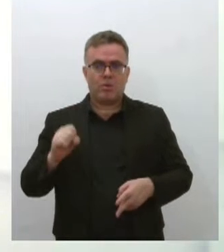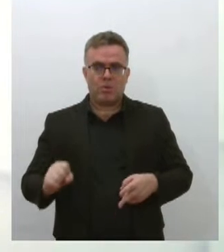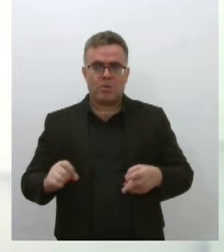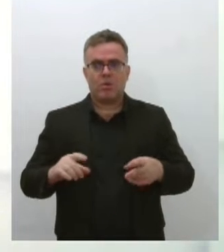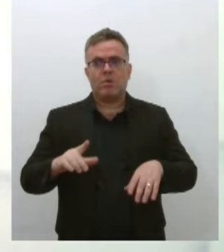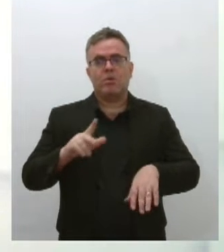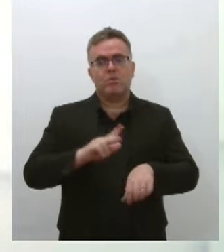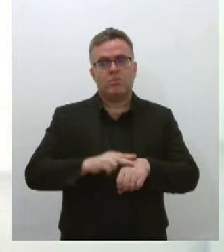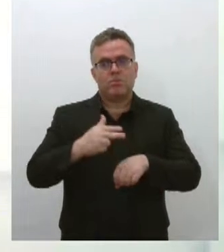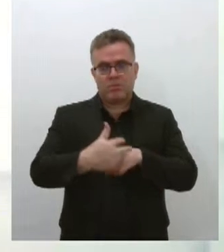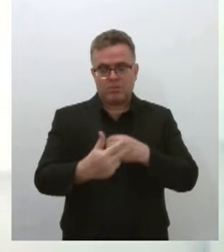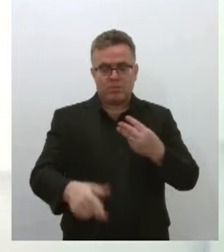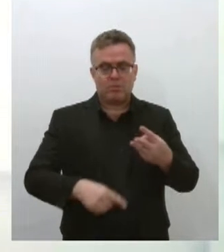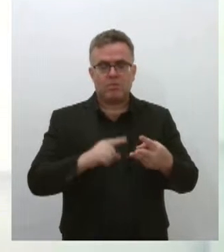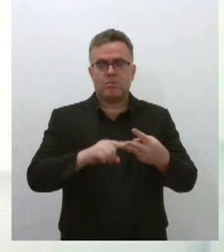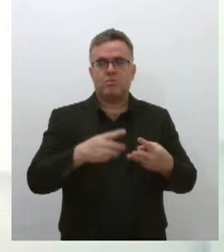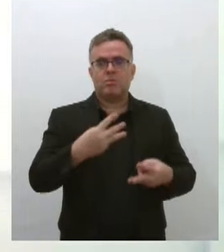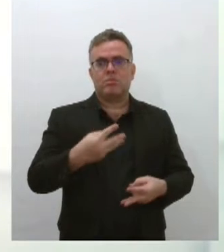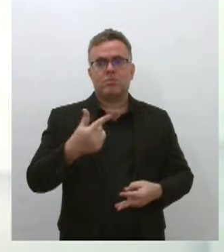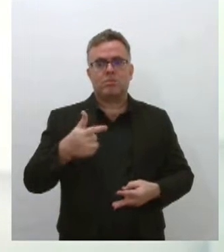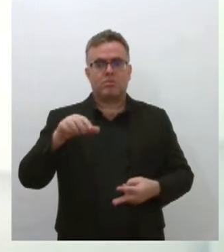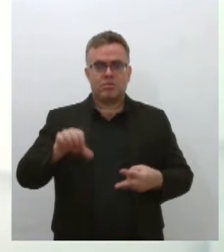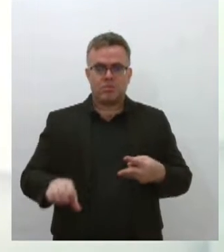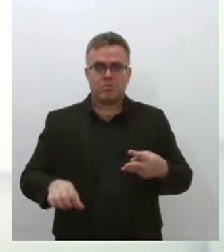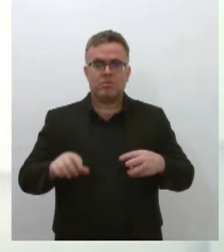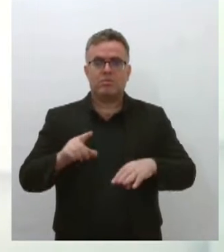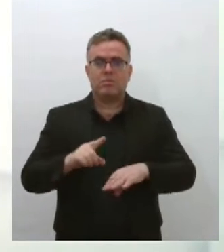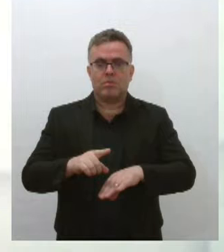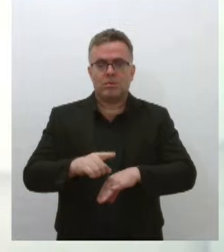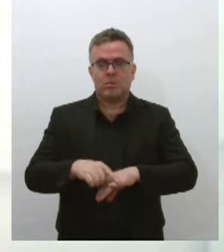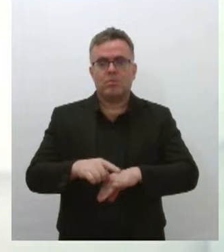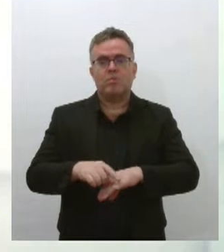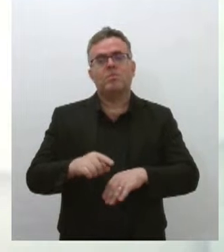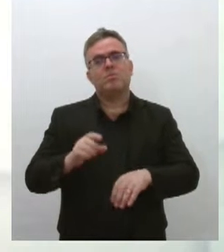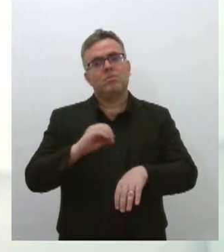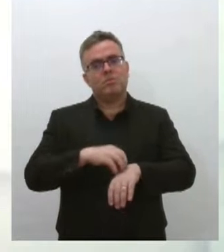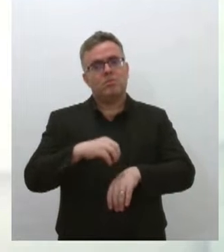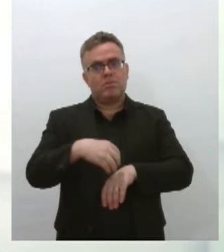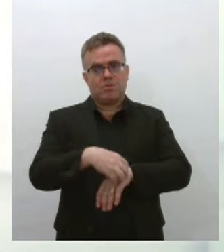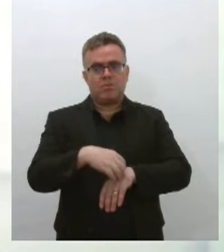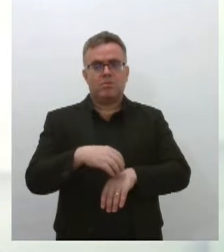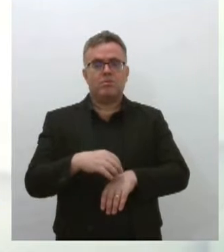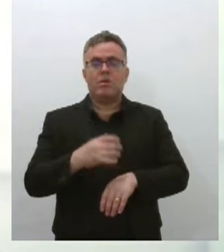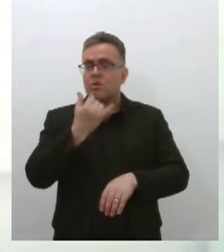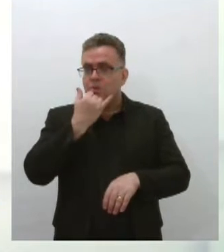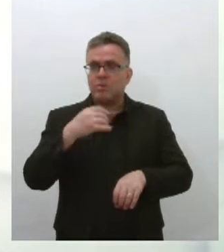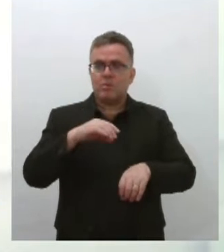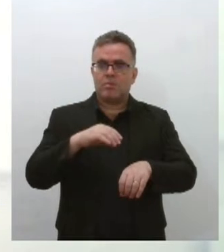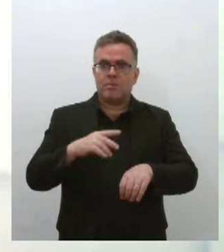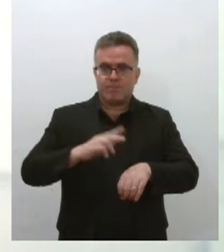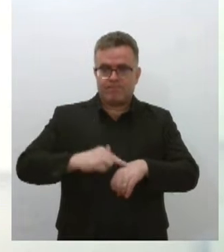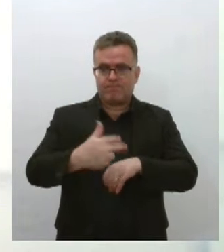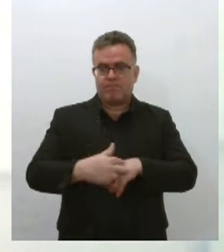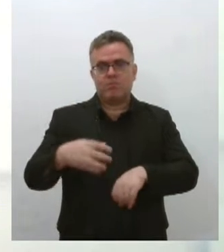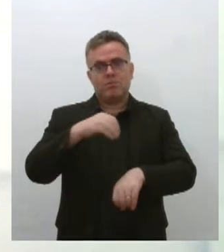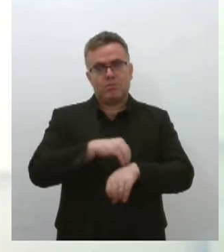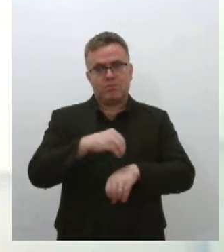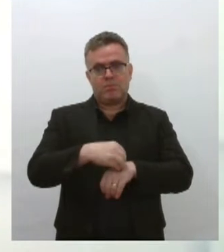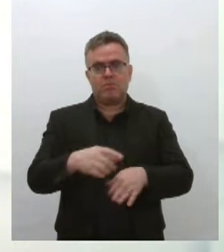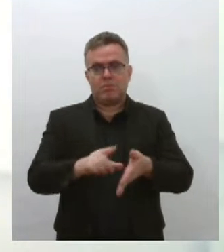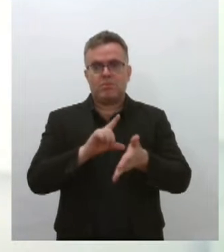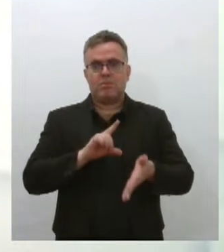329 casos da zika. Por isso, é muito importante as pessoas se mobilizarem, se mobilizarem, receber